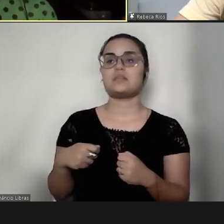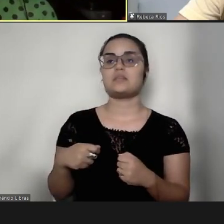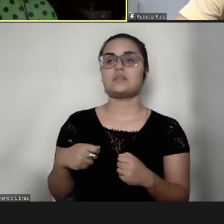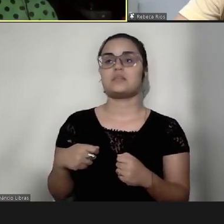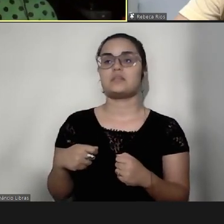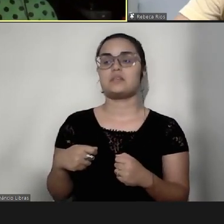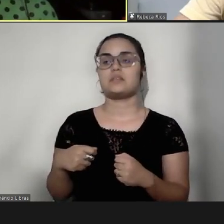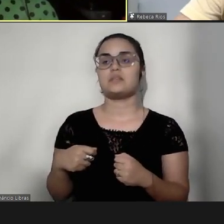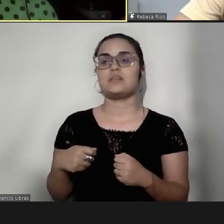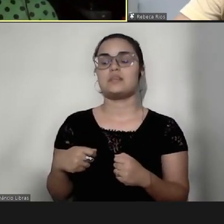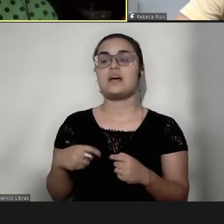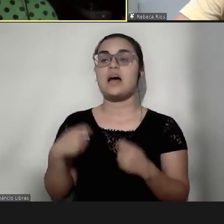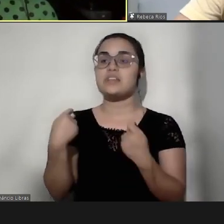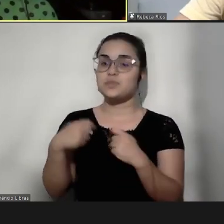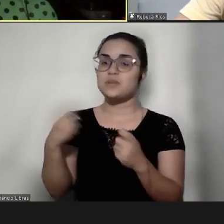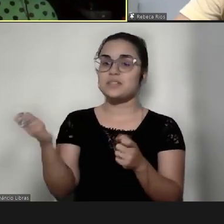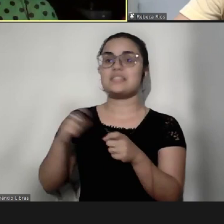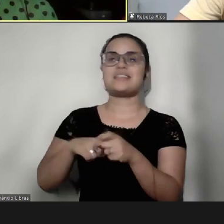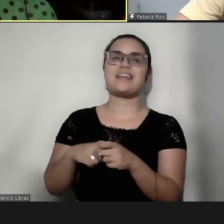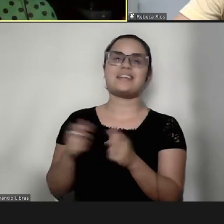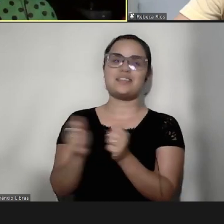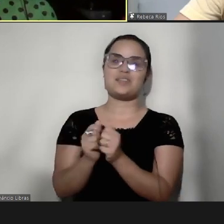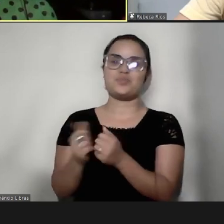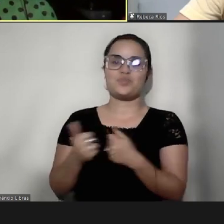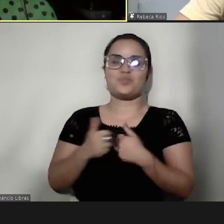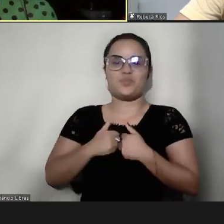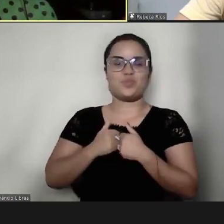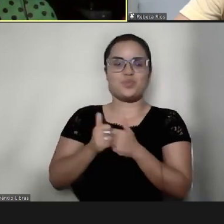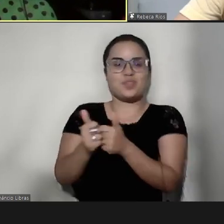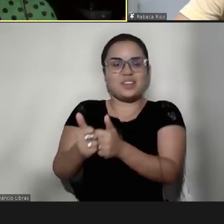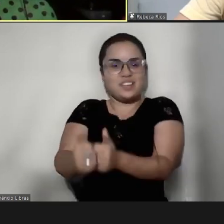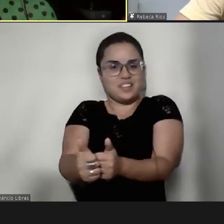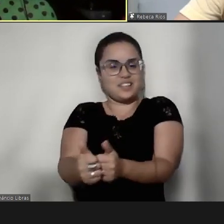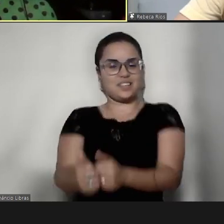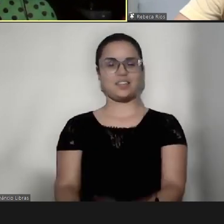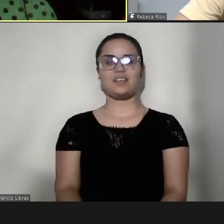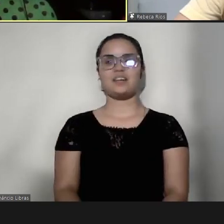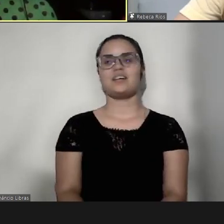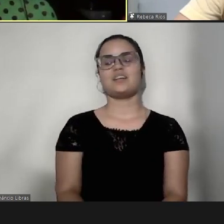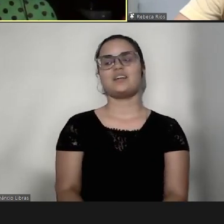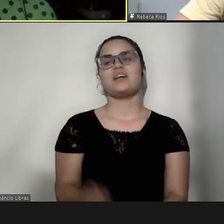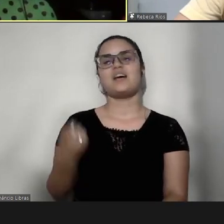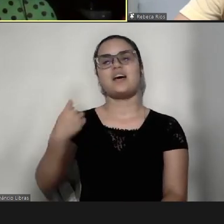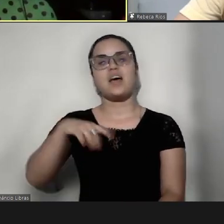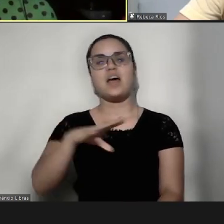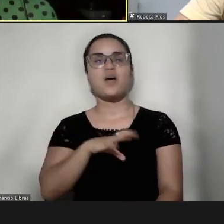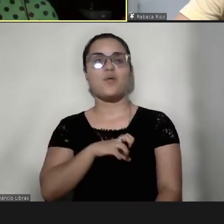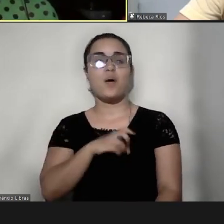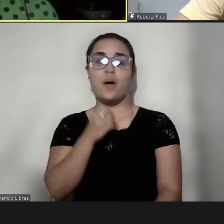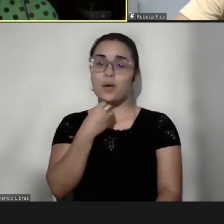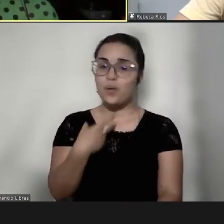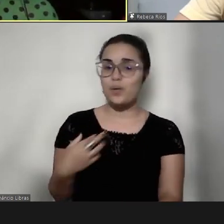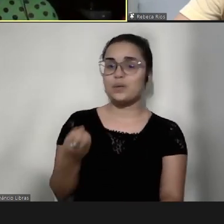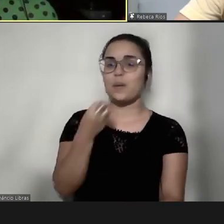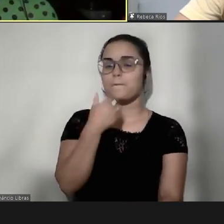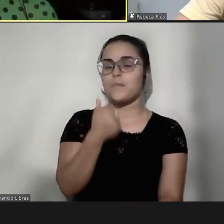excluir, é a gente trazer pra nós, é um, é um ato muito bom, porque às vezes,